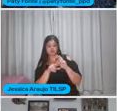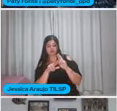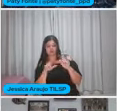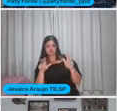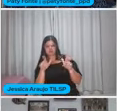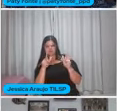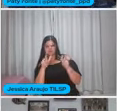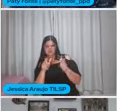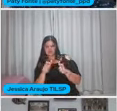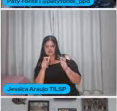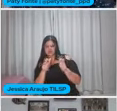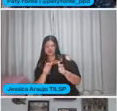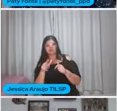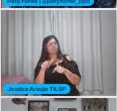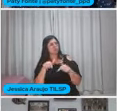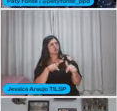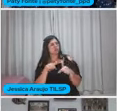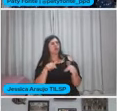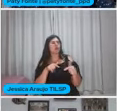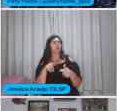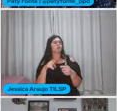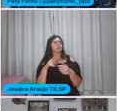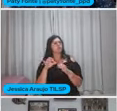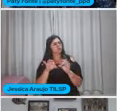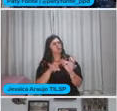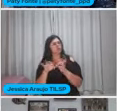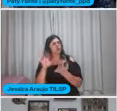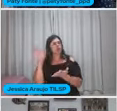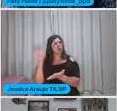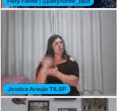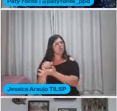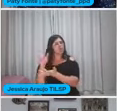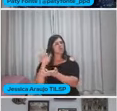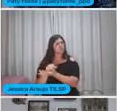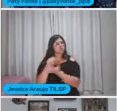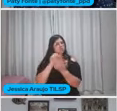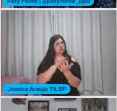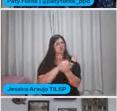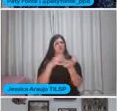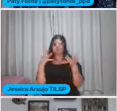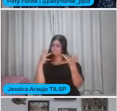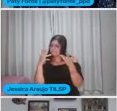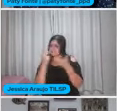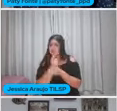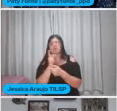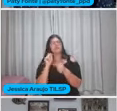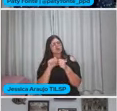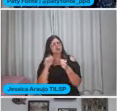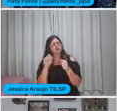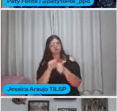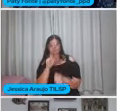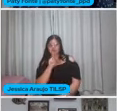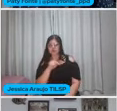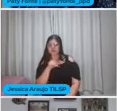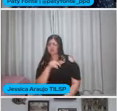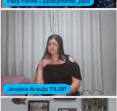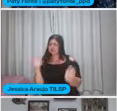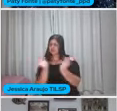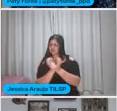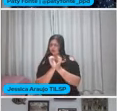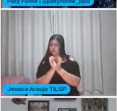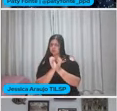trabalho com projetos Ele rende registros Maravilhosos Feitos pelos professores E pela turma